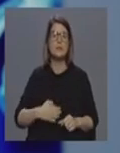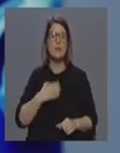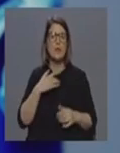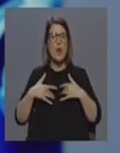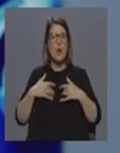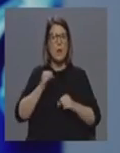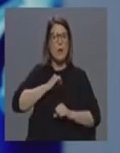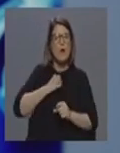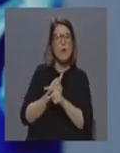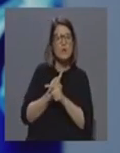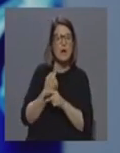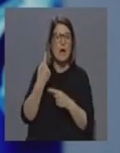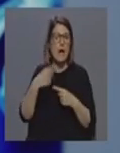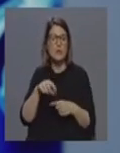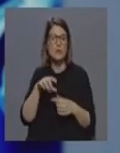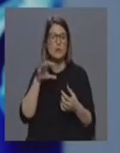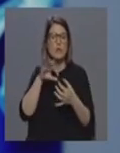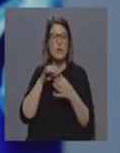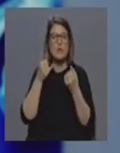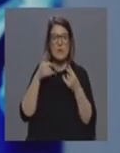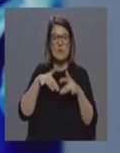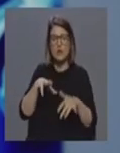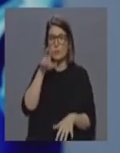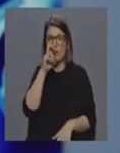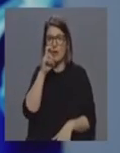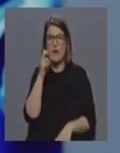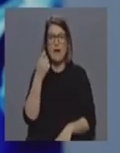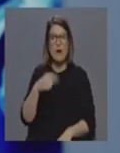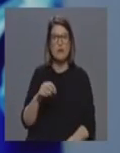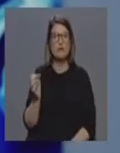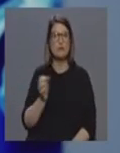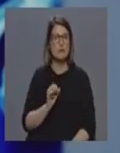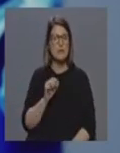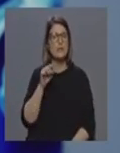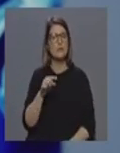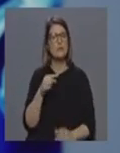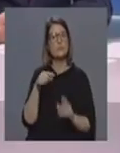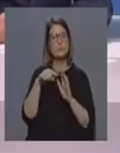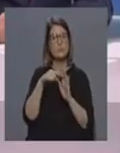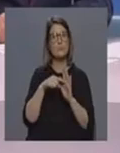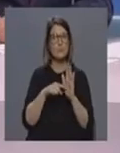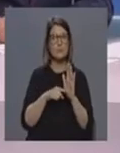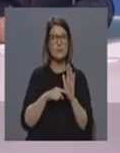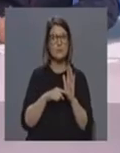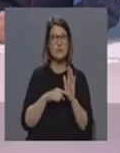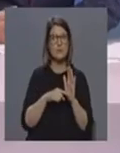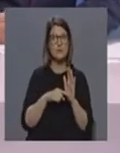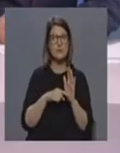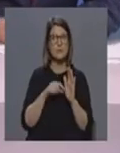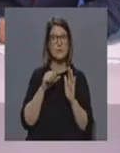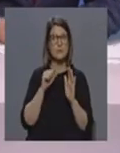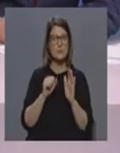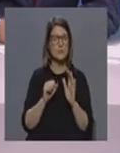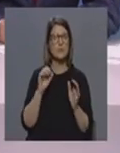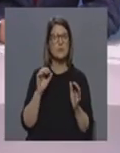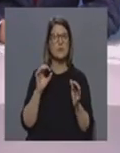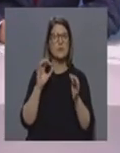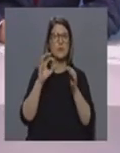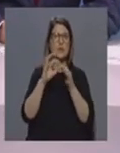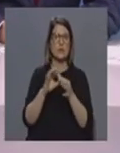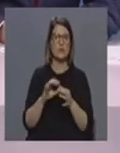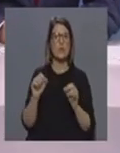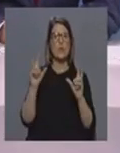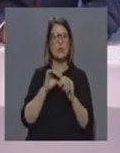ao FIOCAB, entanto, aqui na infecção respiratória. Entanto, todos estes mecanismos têm estado aqui, digamos, na vanguarda da chegada do novo